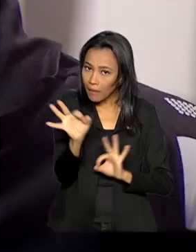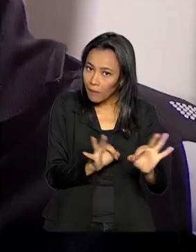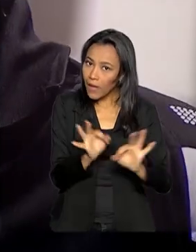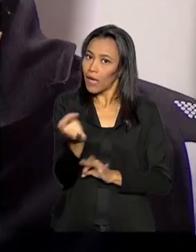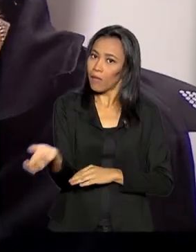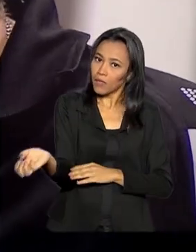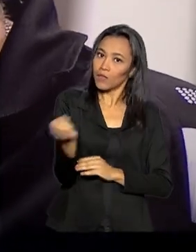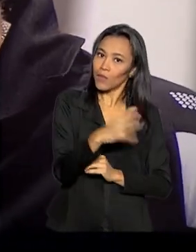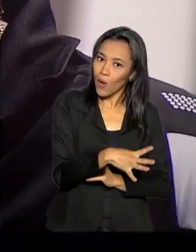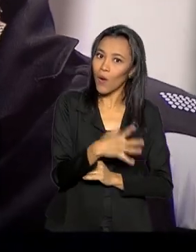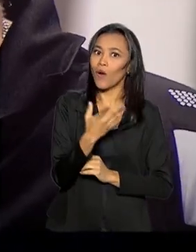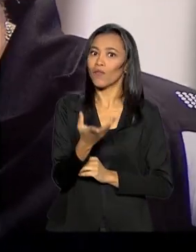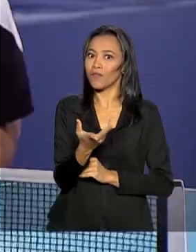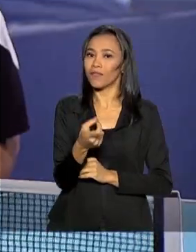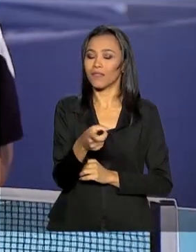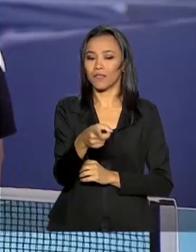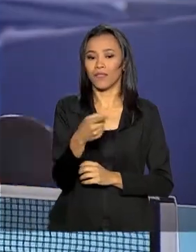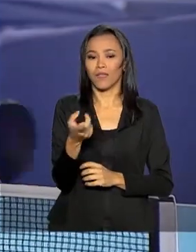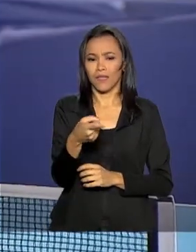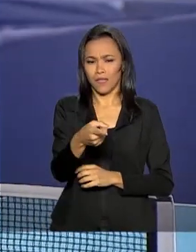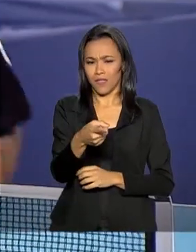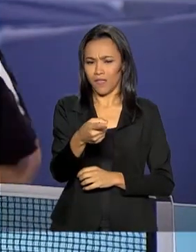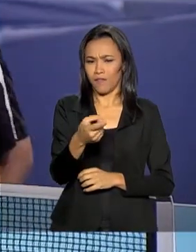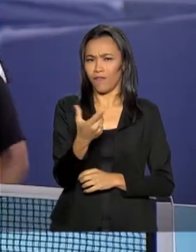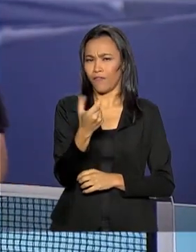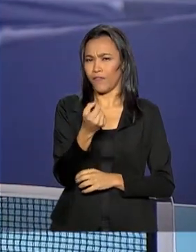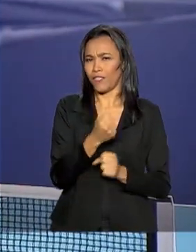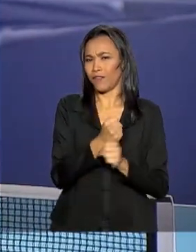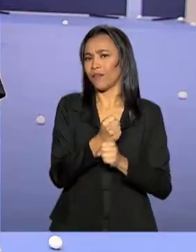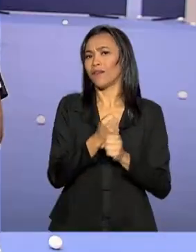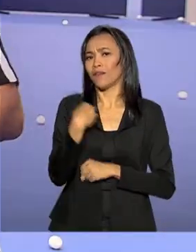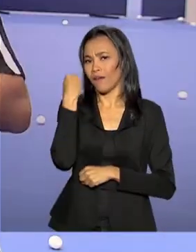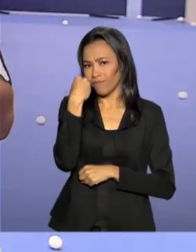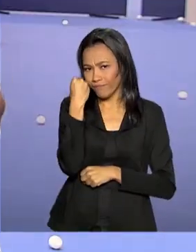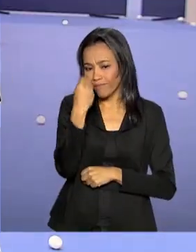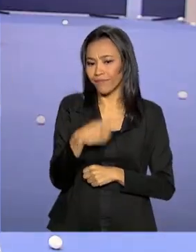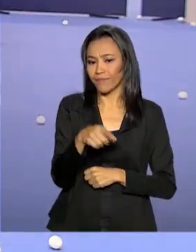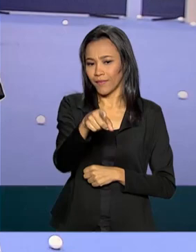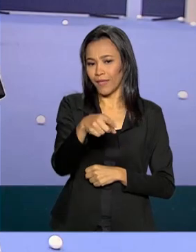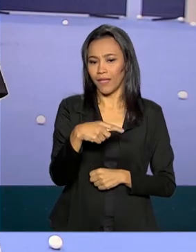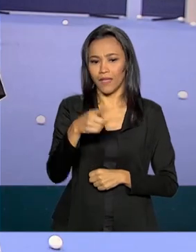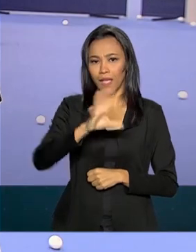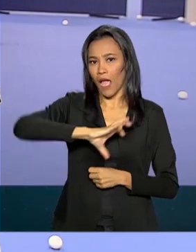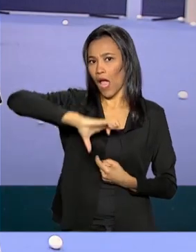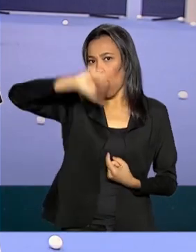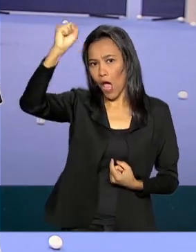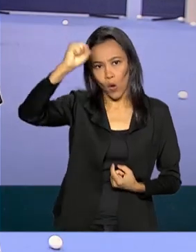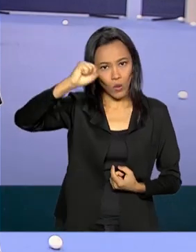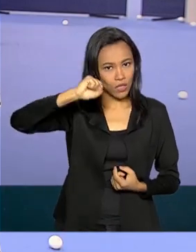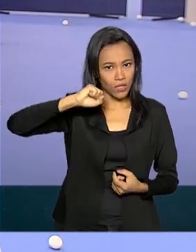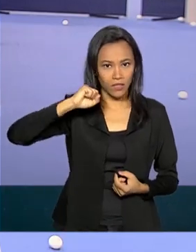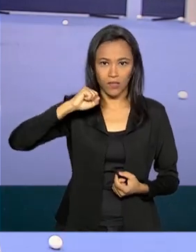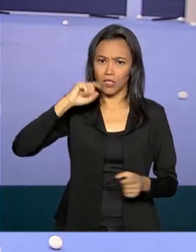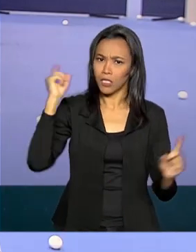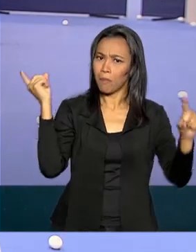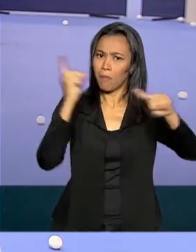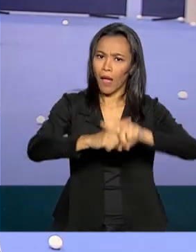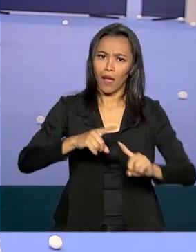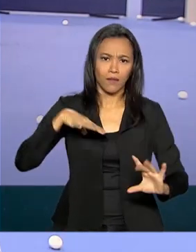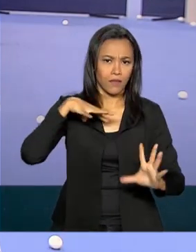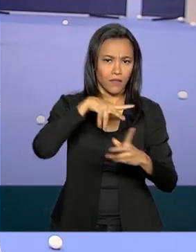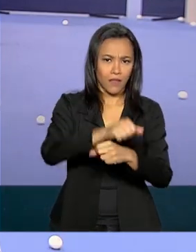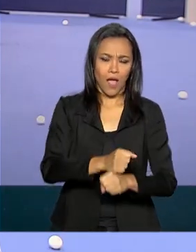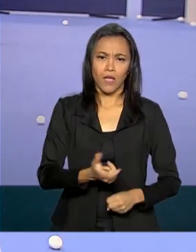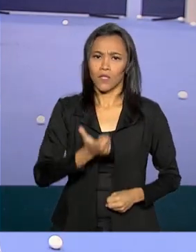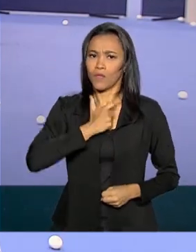novas conquistas de uma carreira de mais de 20 anos. Eu tenho um recorde de competições internacionais, de medalha de ouro em